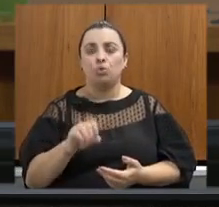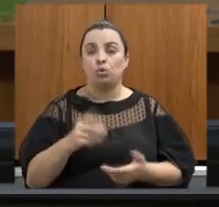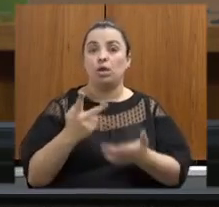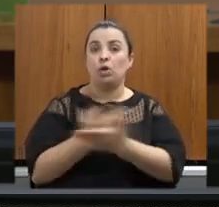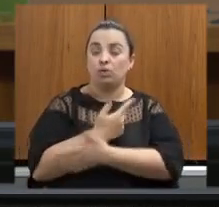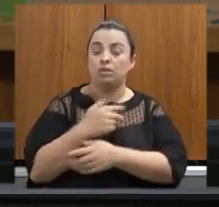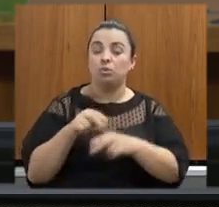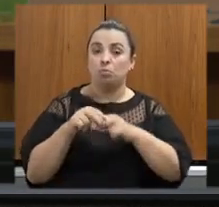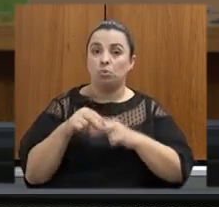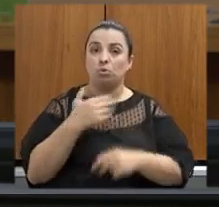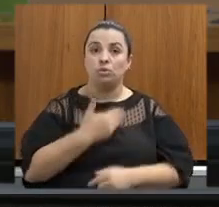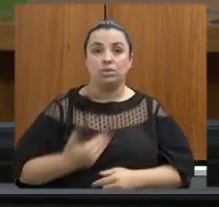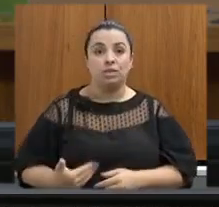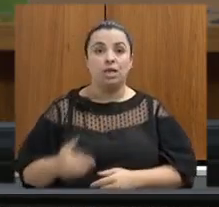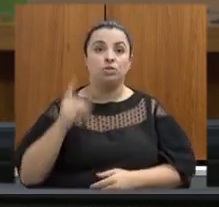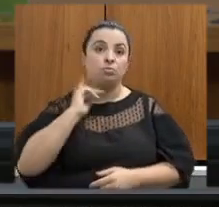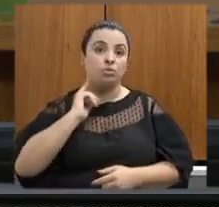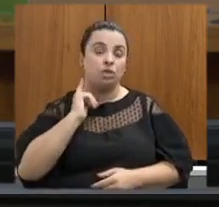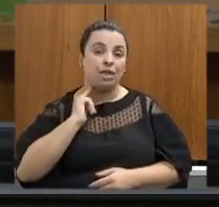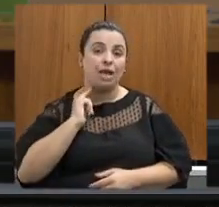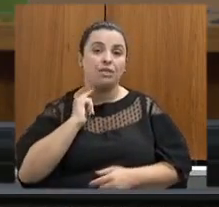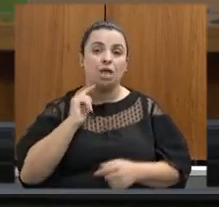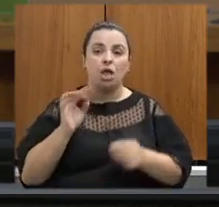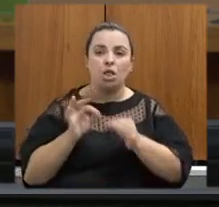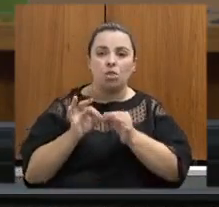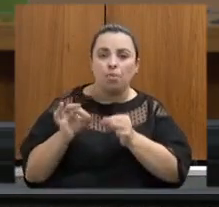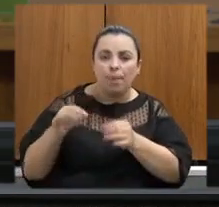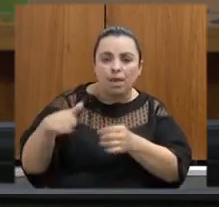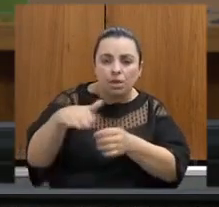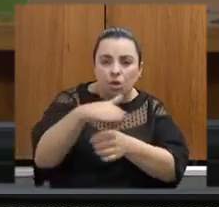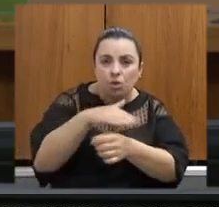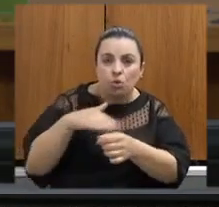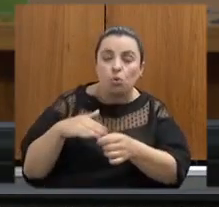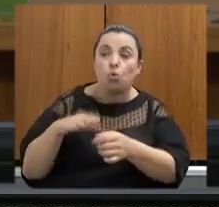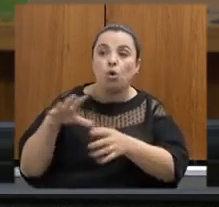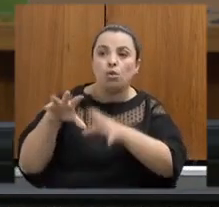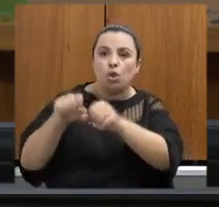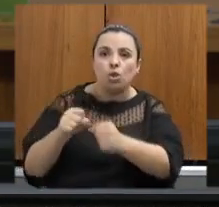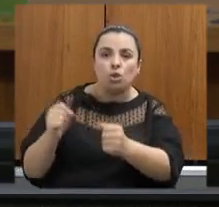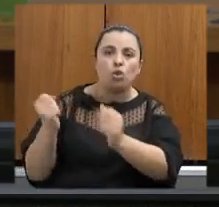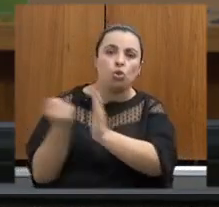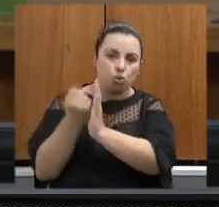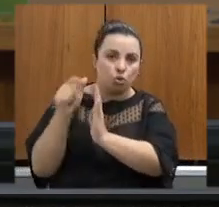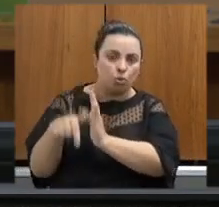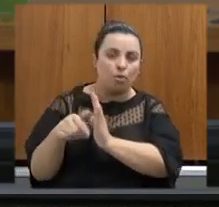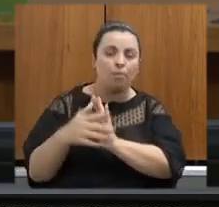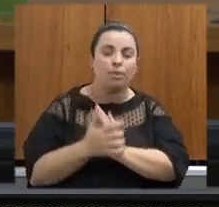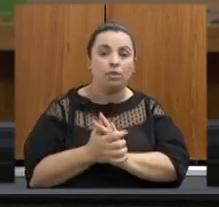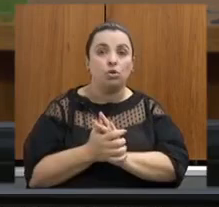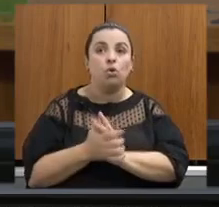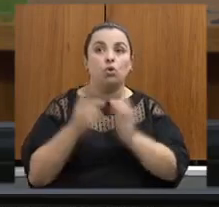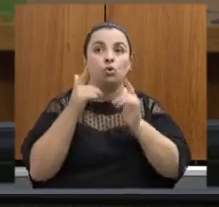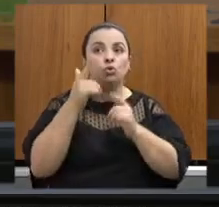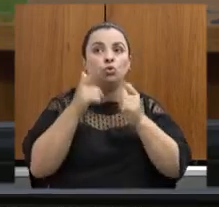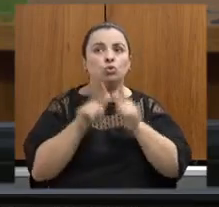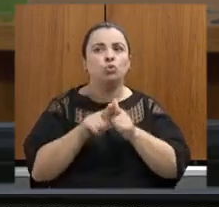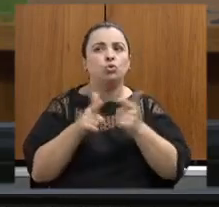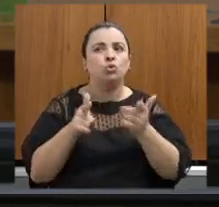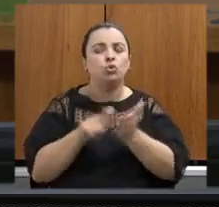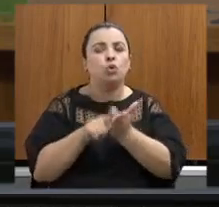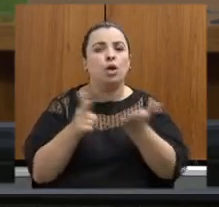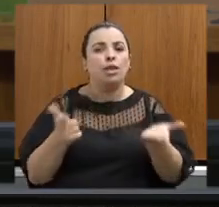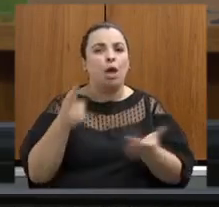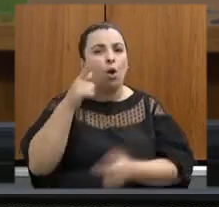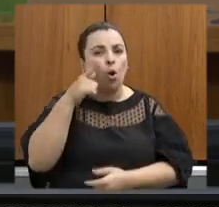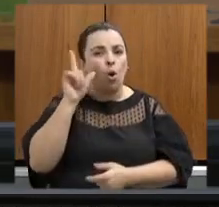no perímetro do tombamento proposto nos jornais de ontem já estava o anúncio do tombamento provisório